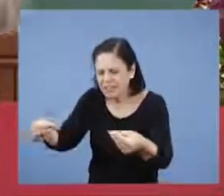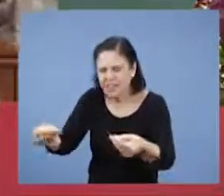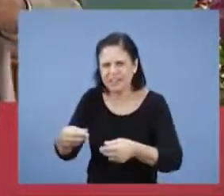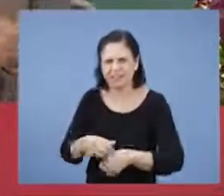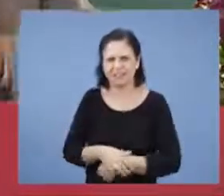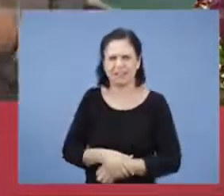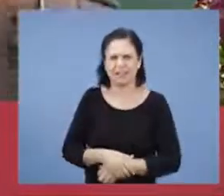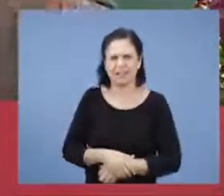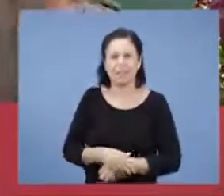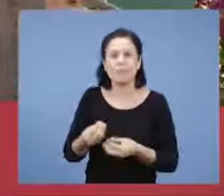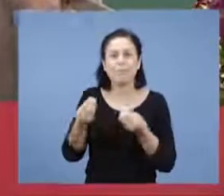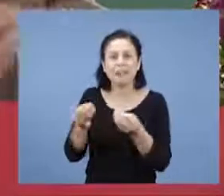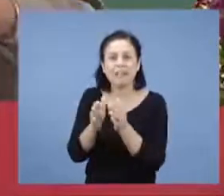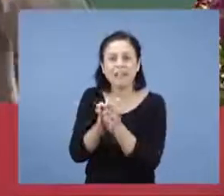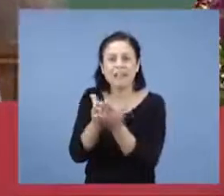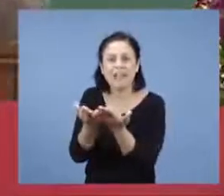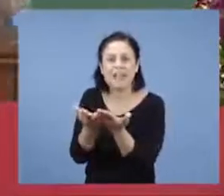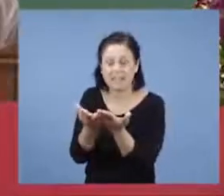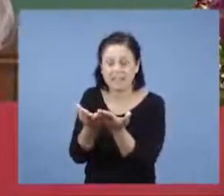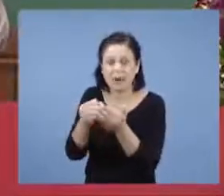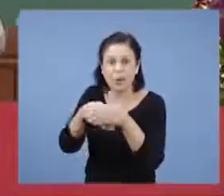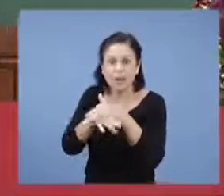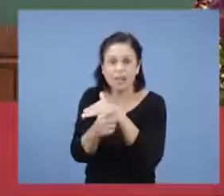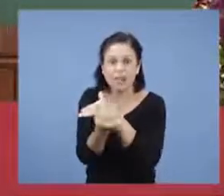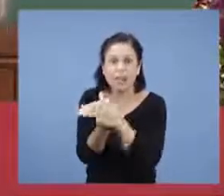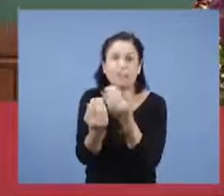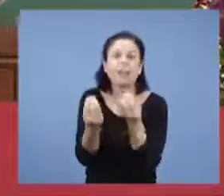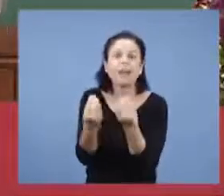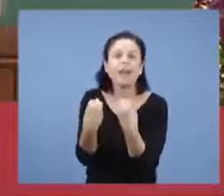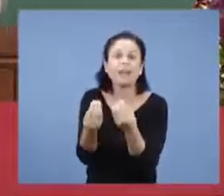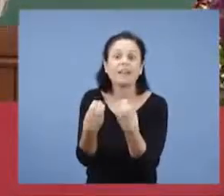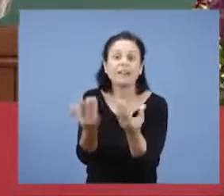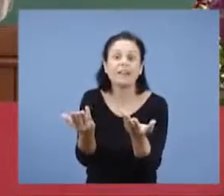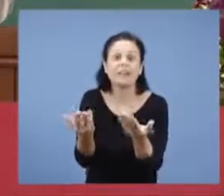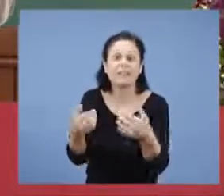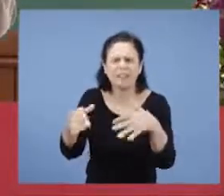Carteira para guardar dinheiro. Que ninguém tem. Então. É isso mesmo. Olha.